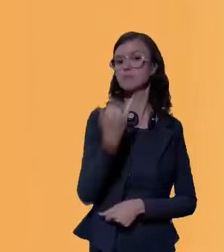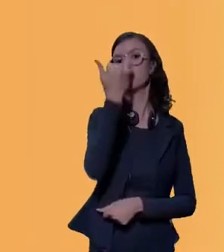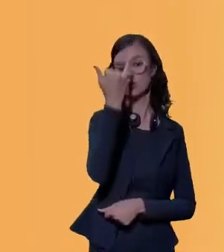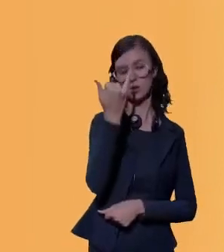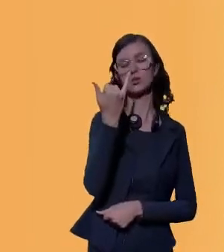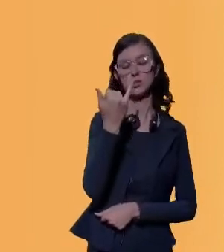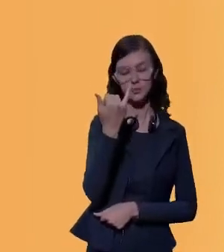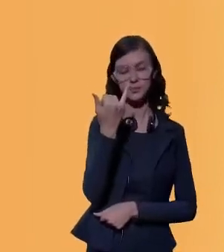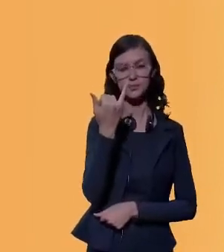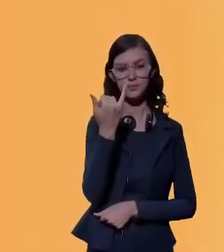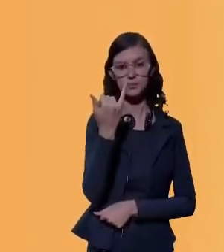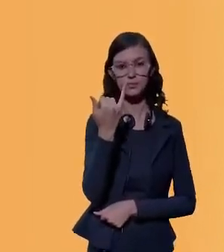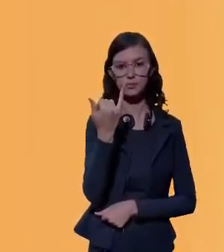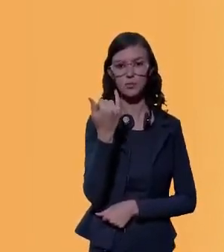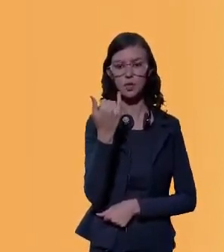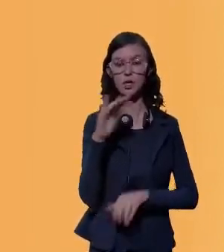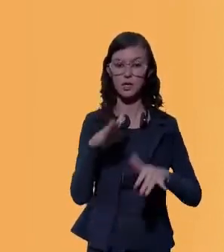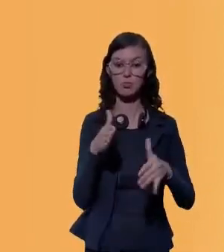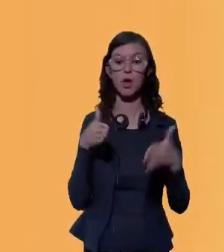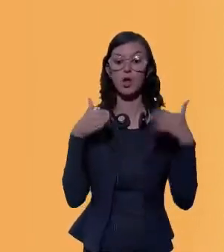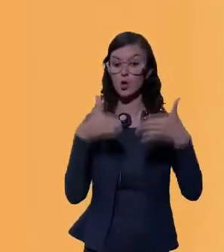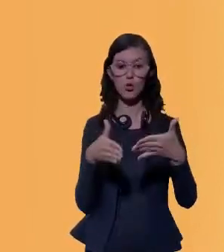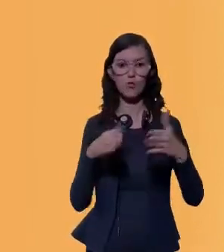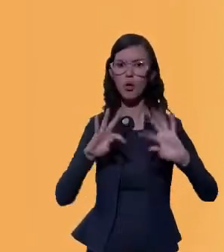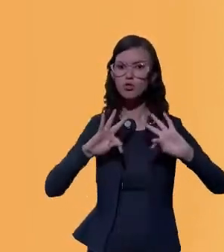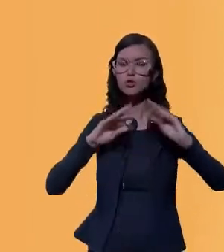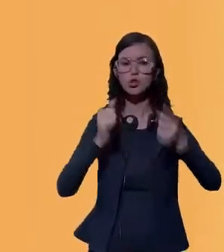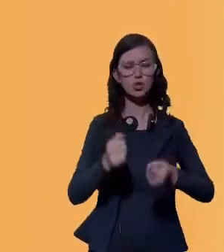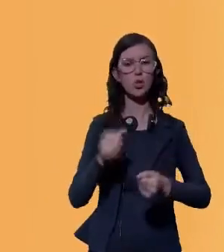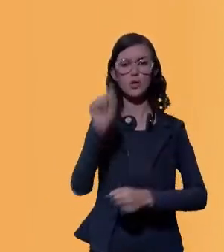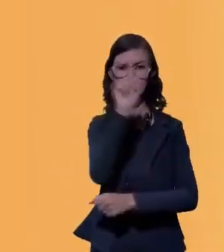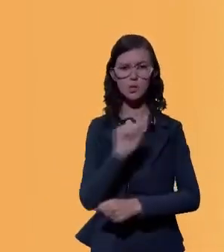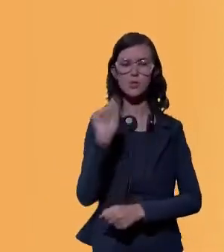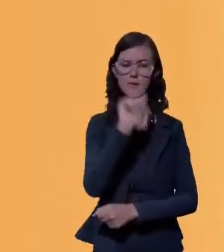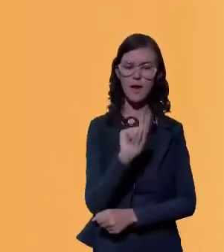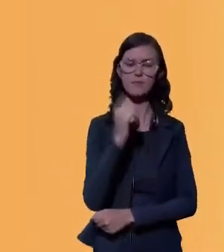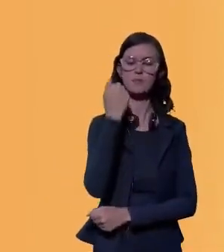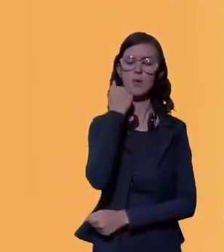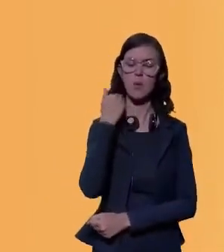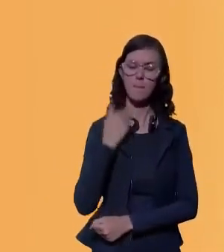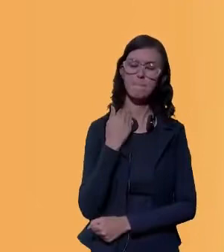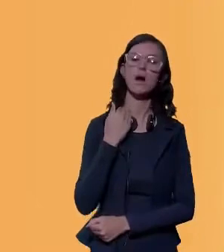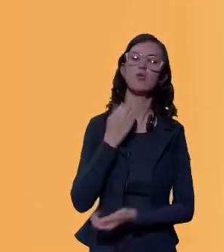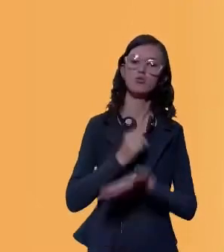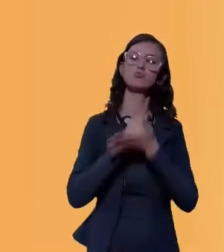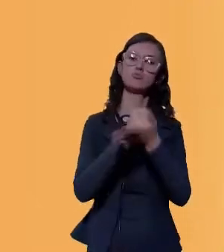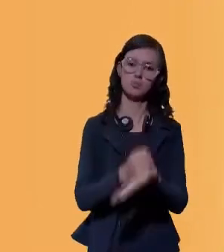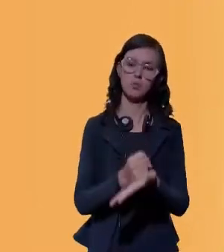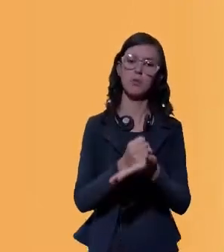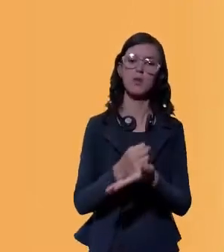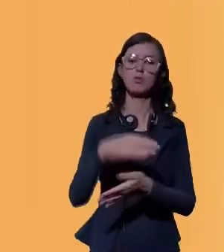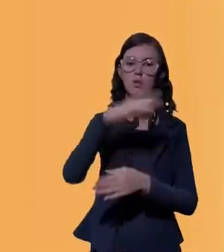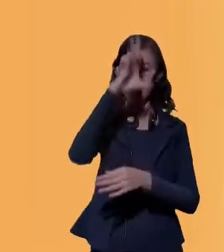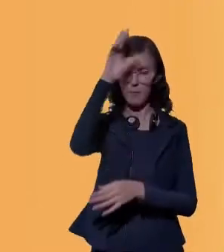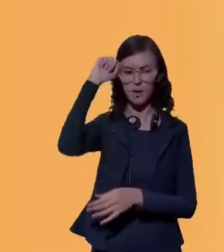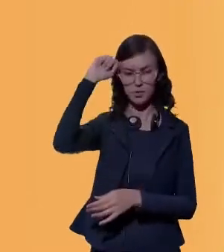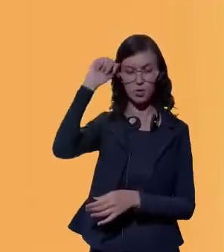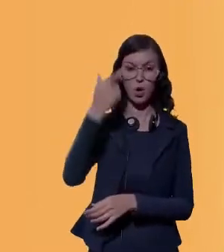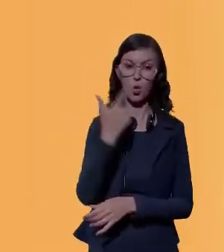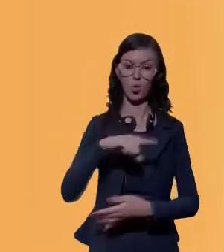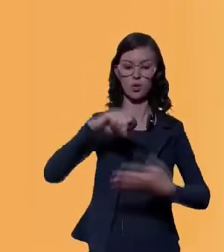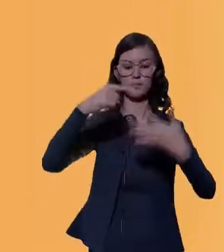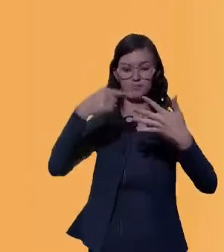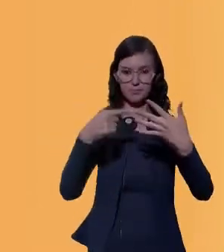na alça de mira de todas essas agências e bancos de desenvolvimento da Amazônia. Outro ponto, que é principalmente